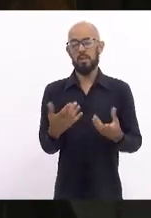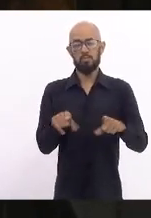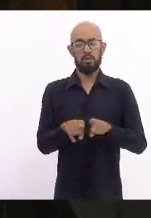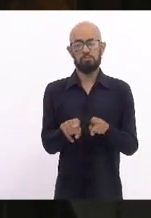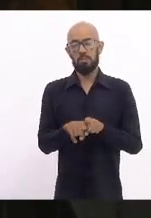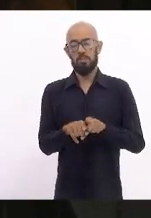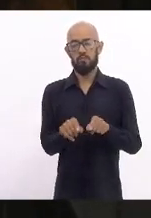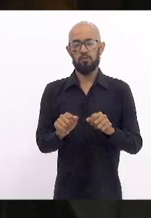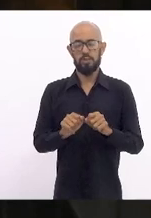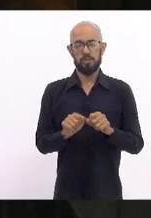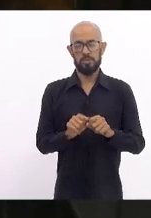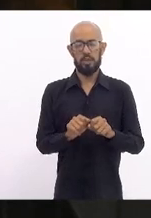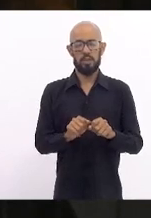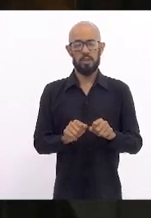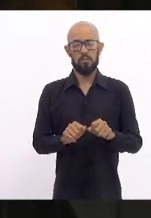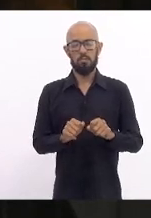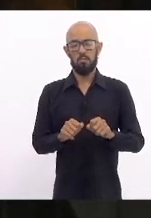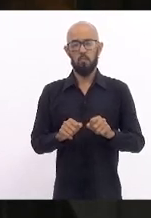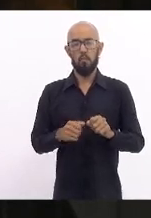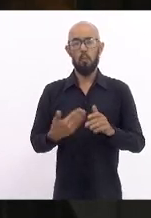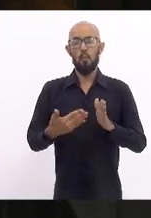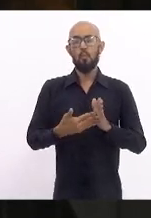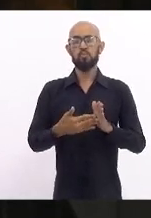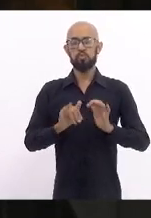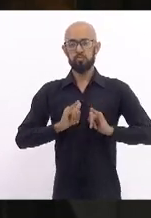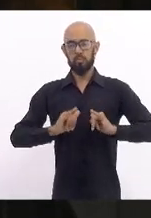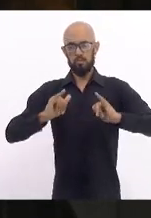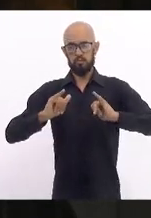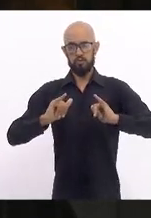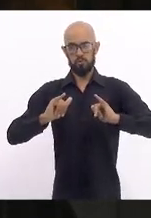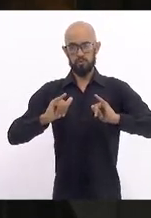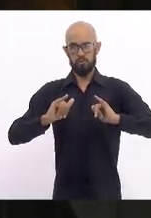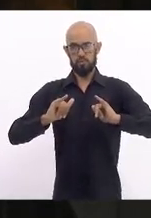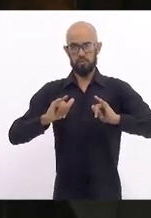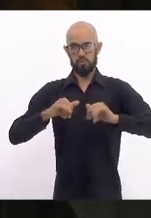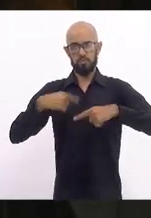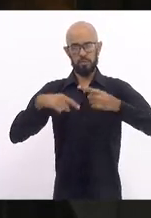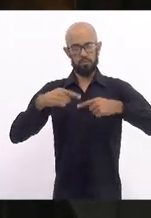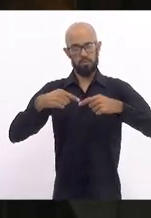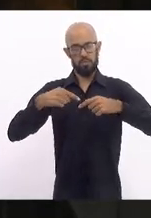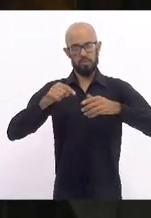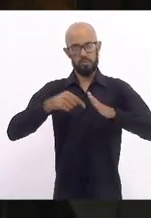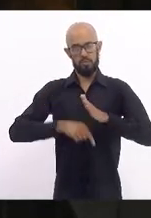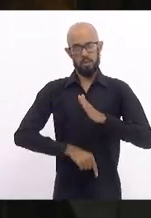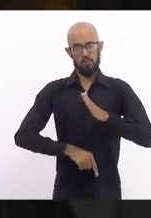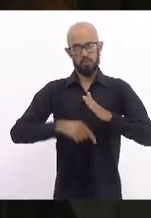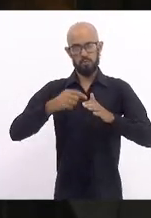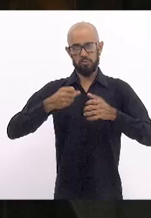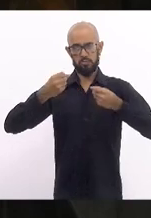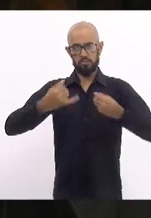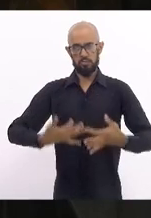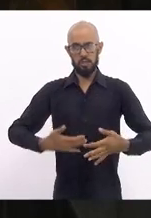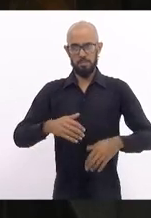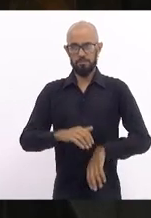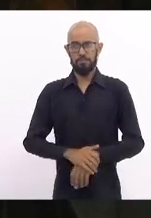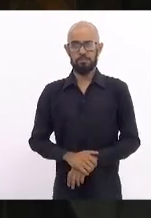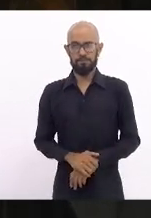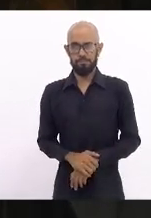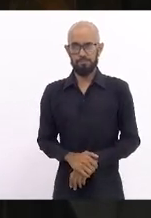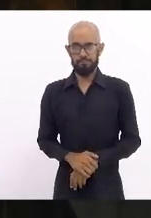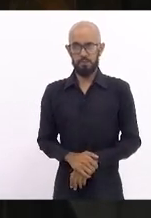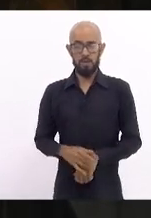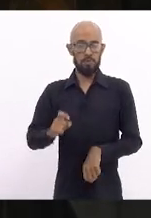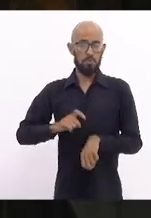sinalização, porque vou me aprofundar depois nesse tema. Ao longo do